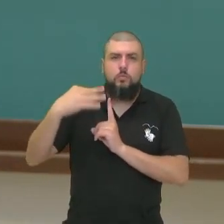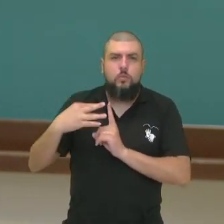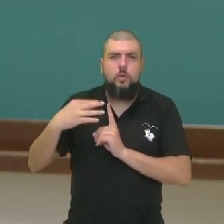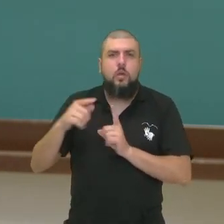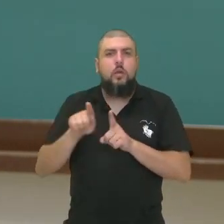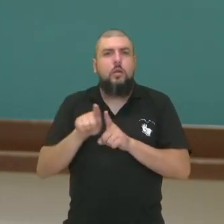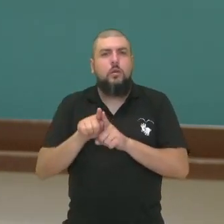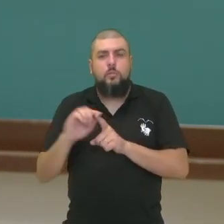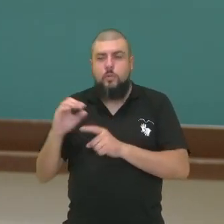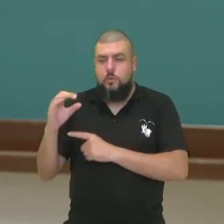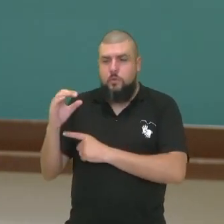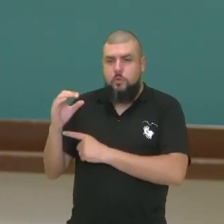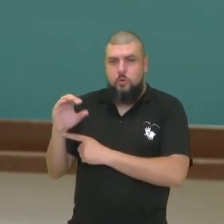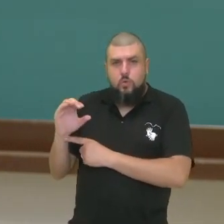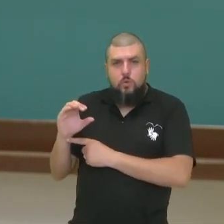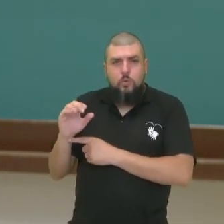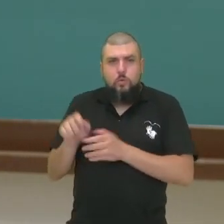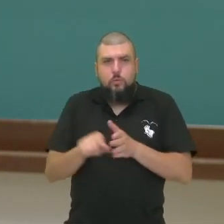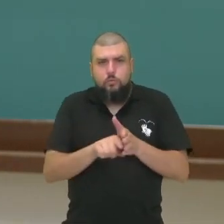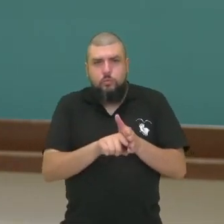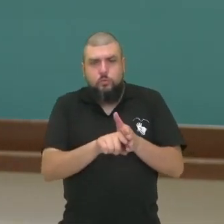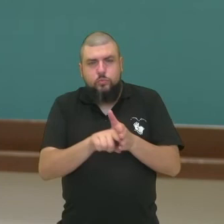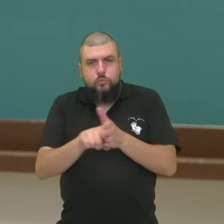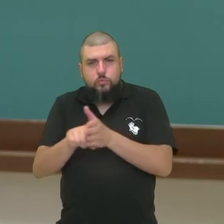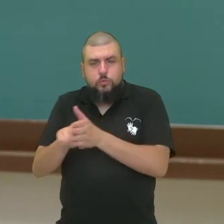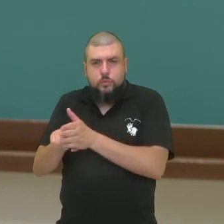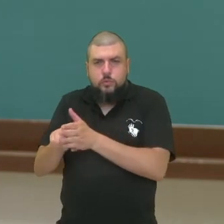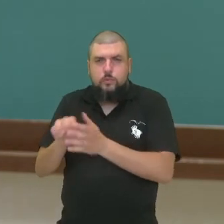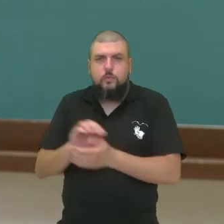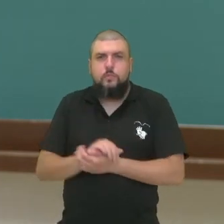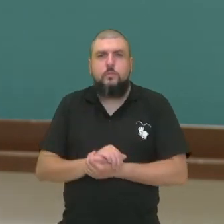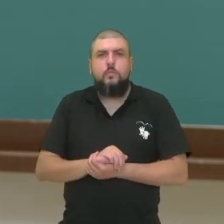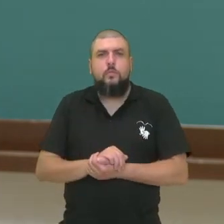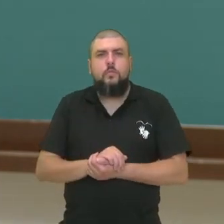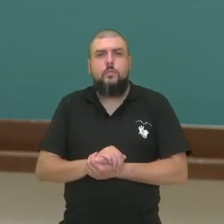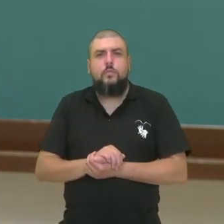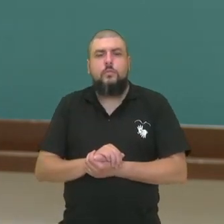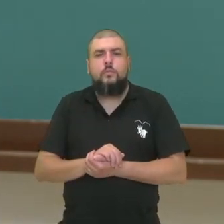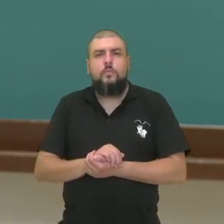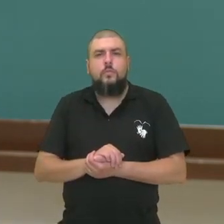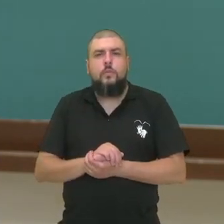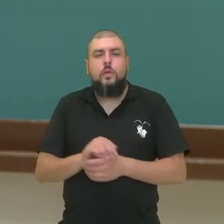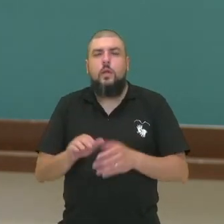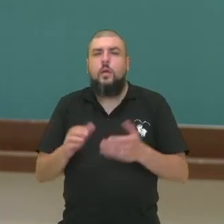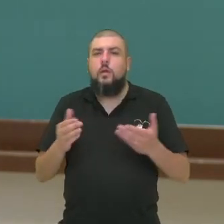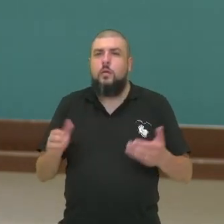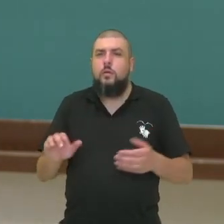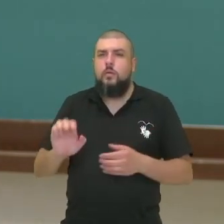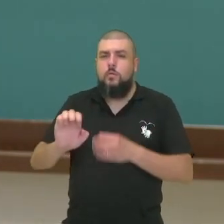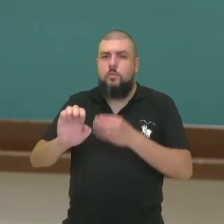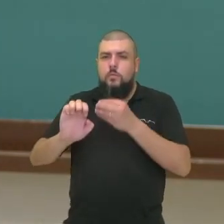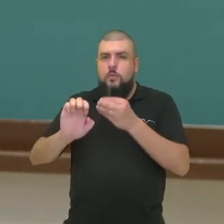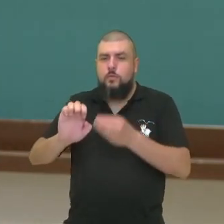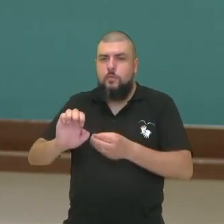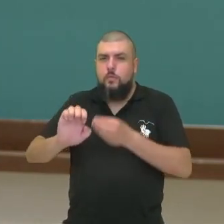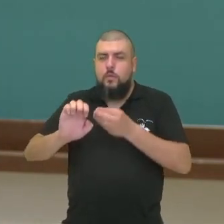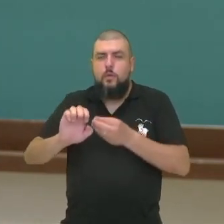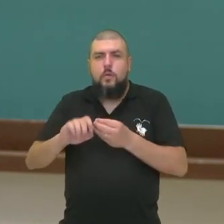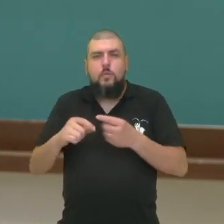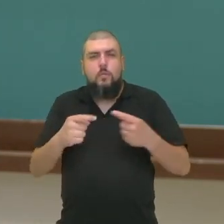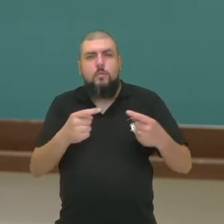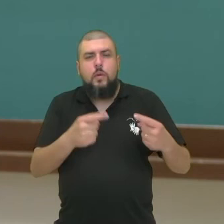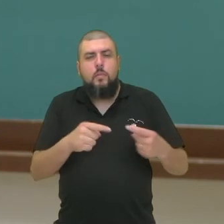a distinção entre filosofia e ciência. Então, o empirismo entra dentro de todos esses debates,